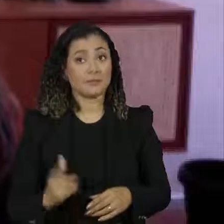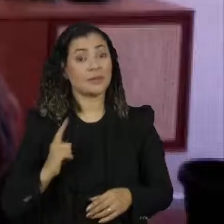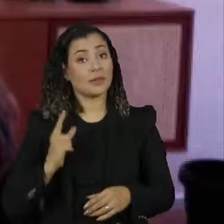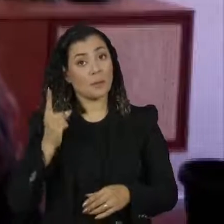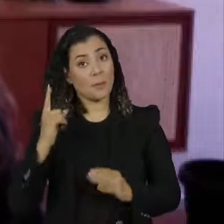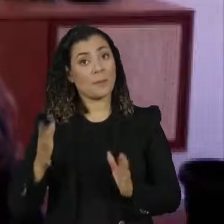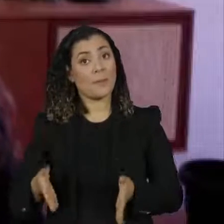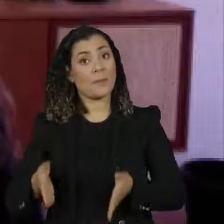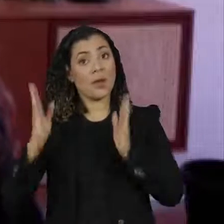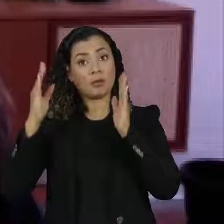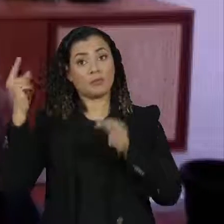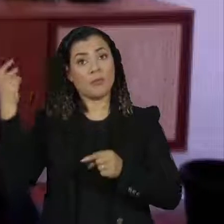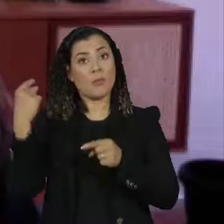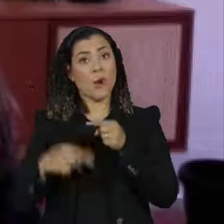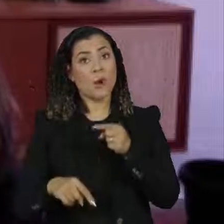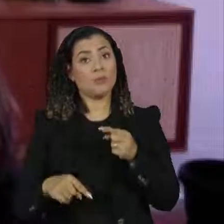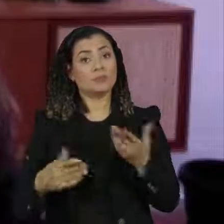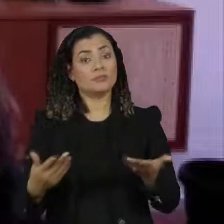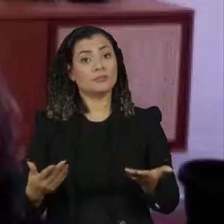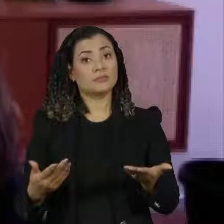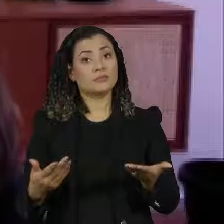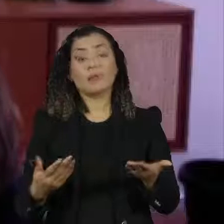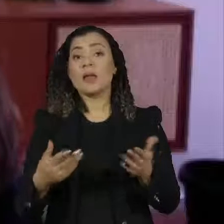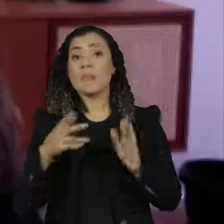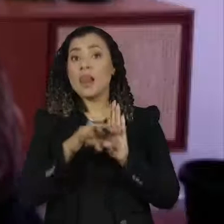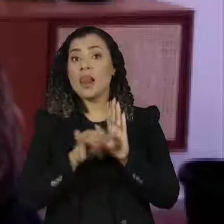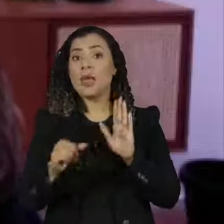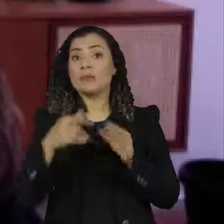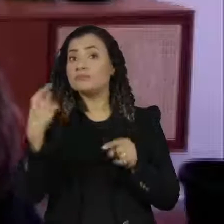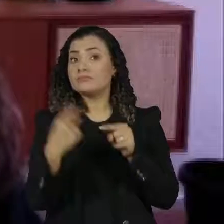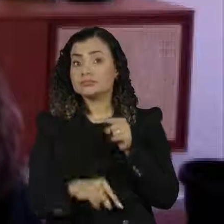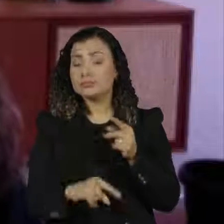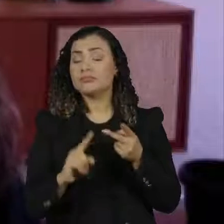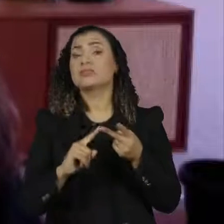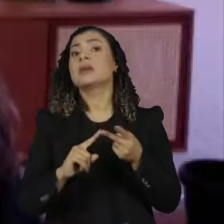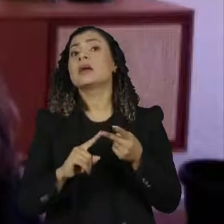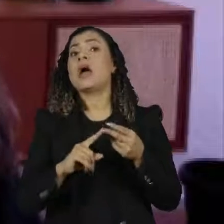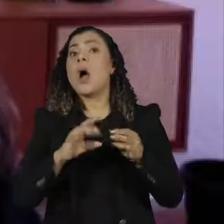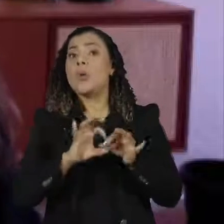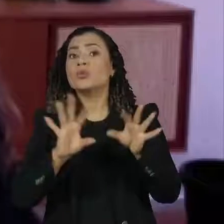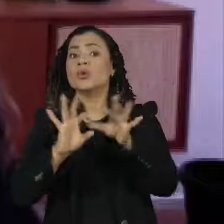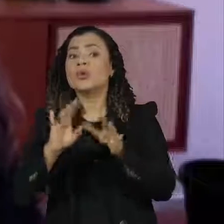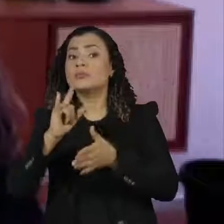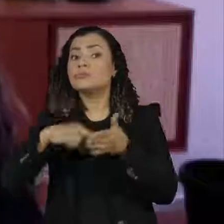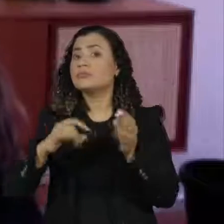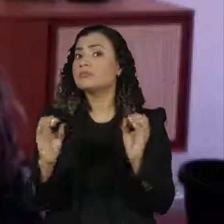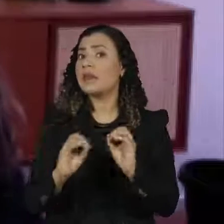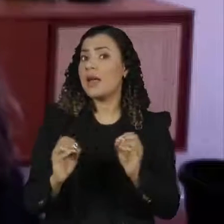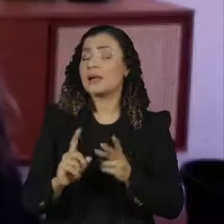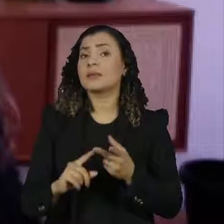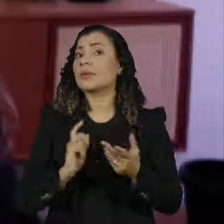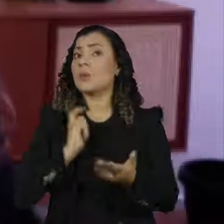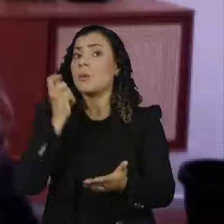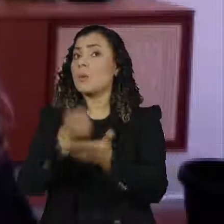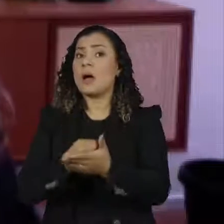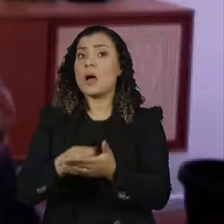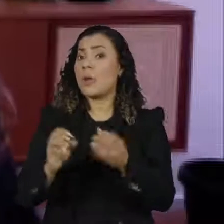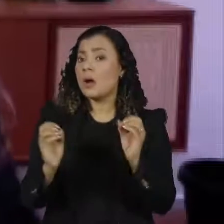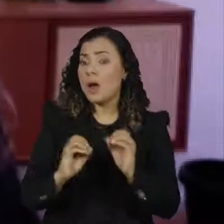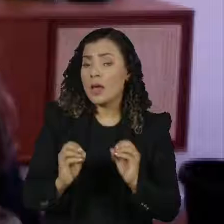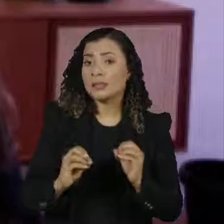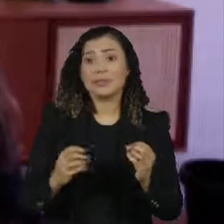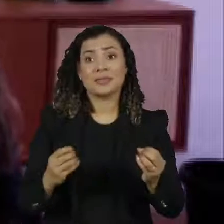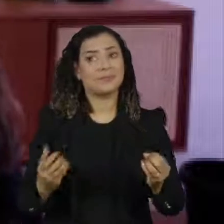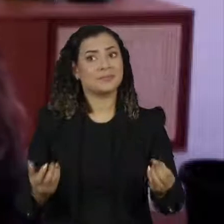completamente fora do plano diretor, da legislação do zoneamento, das licenças dos alvarás, e não pagou pelo potencial construtivo,